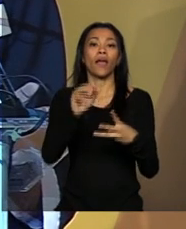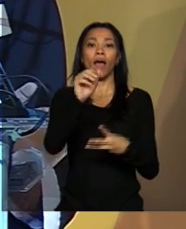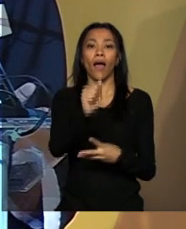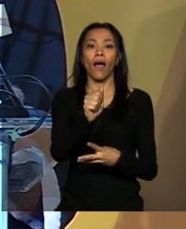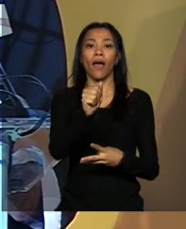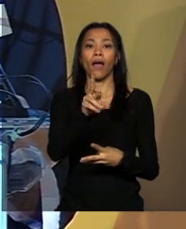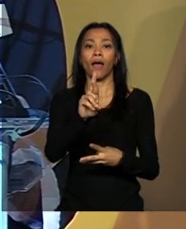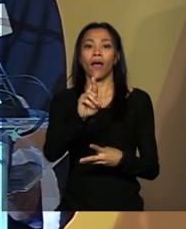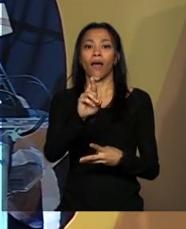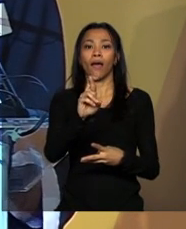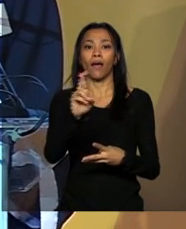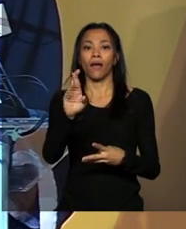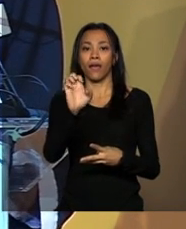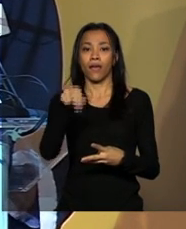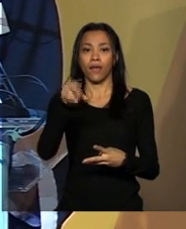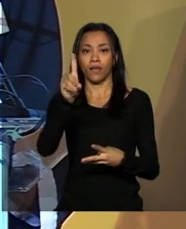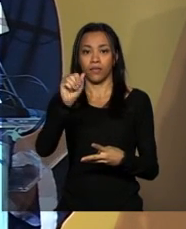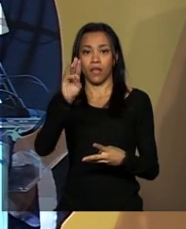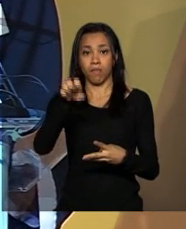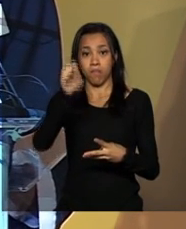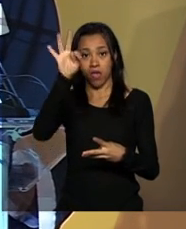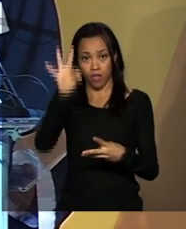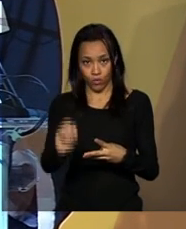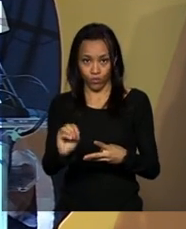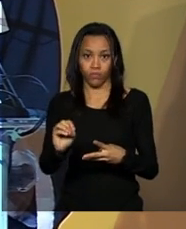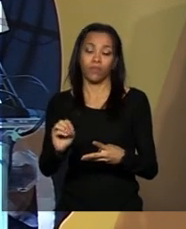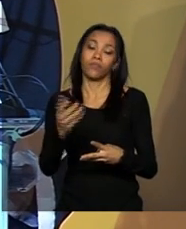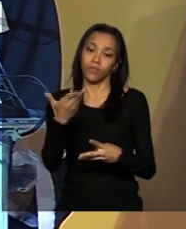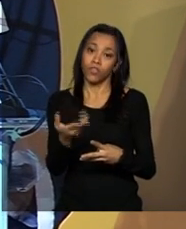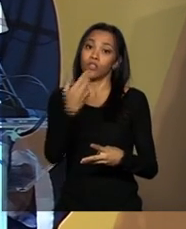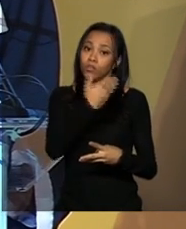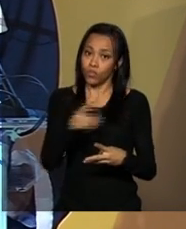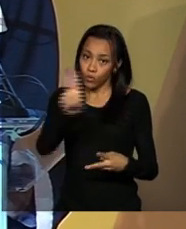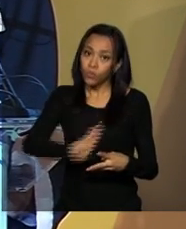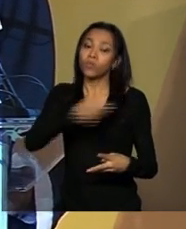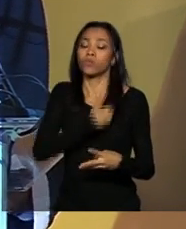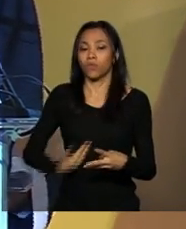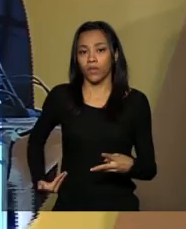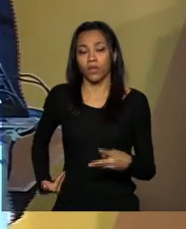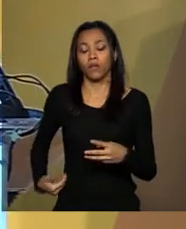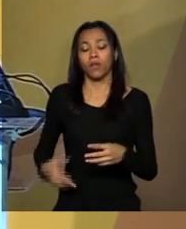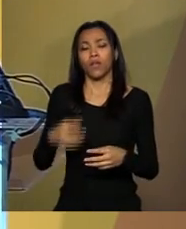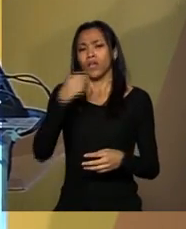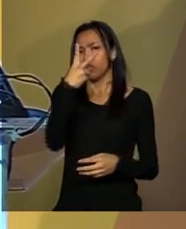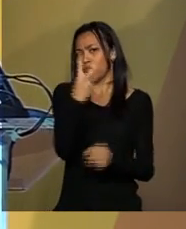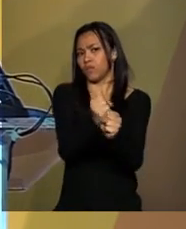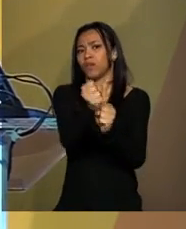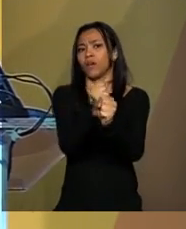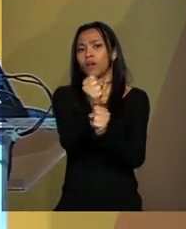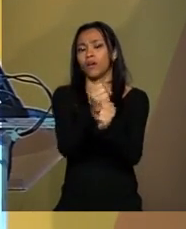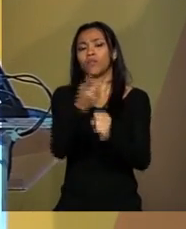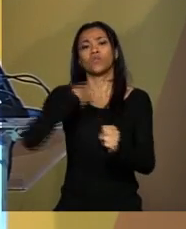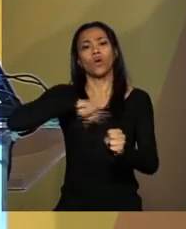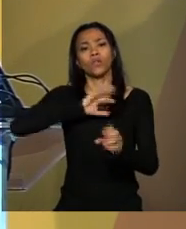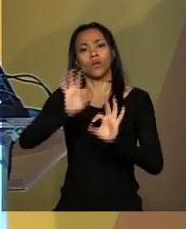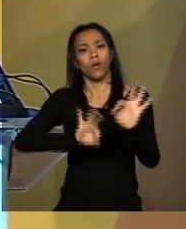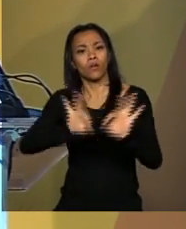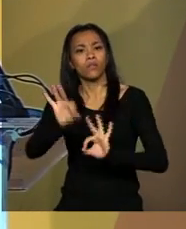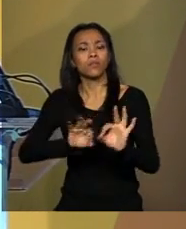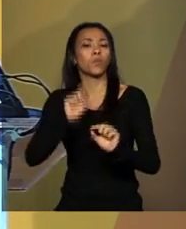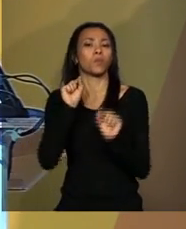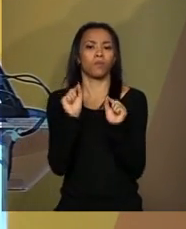terminais de uso público. Em apenas dois anos, nós viabilizamos a realização